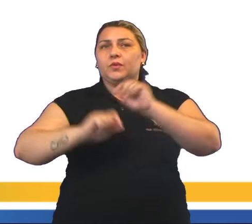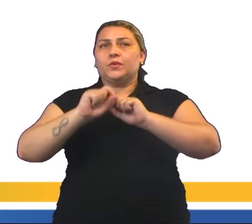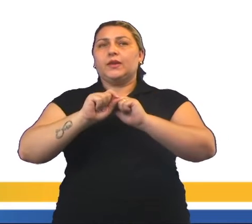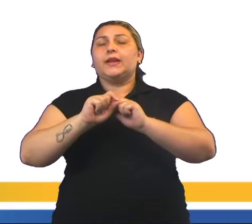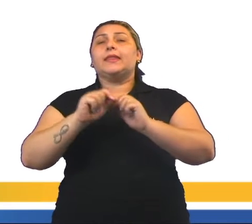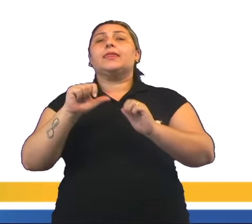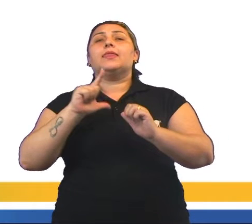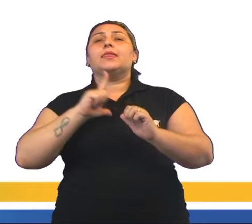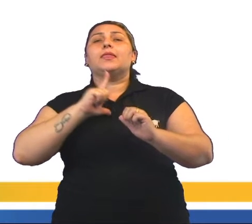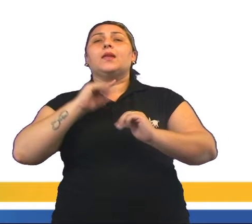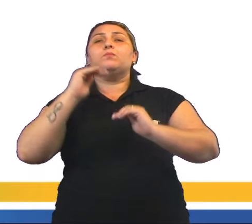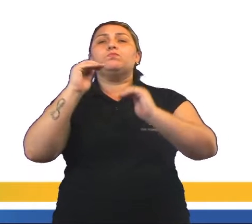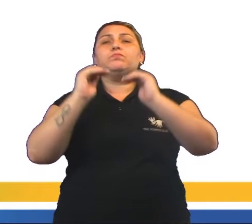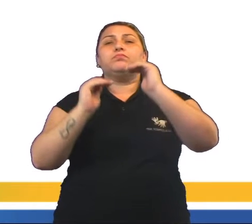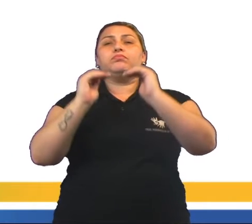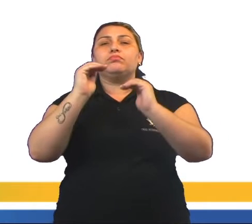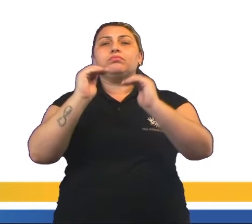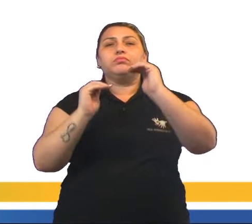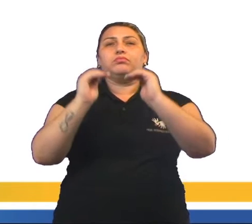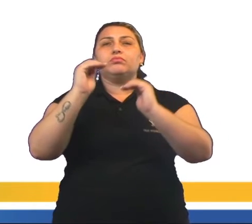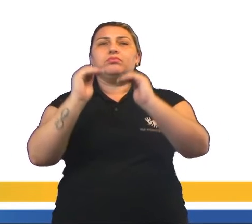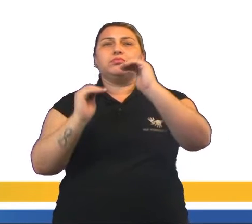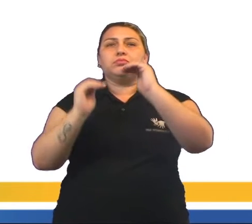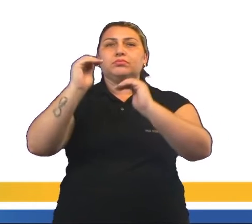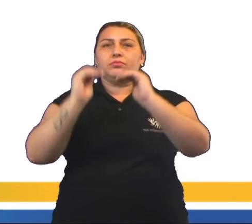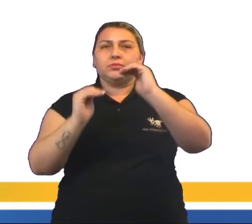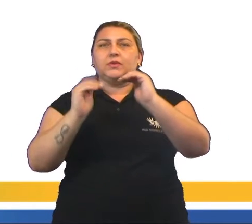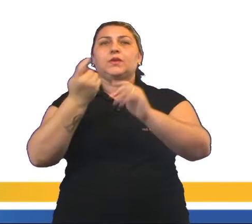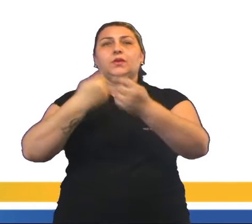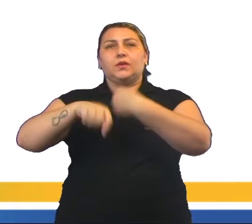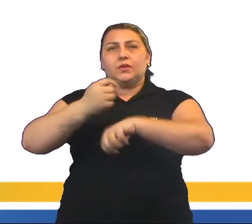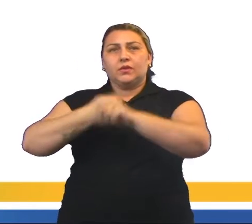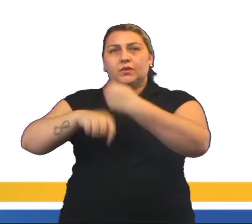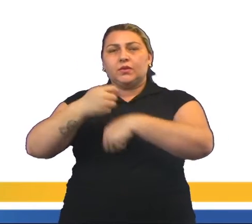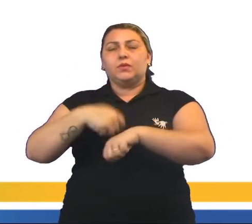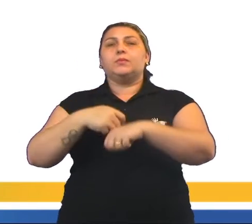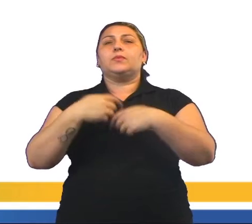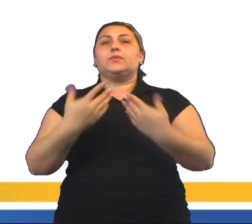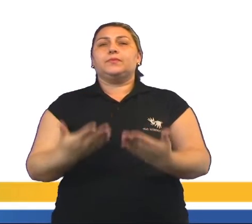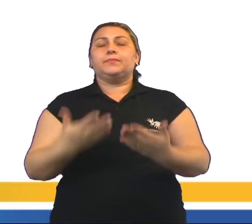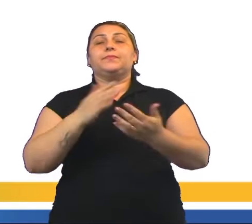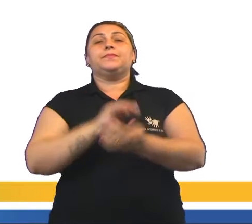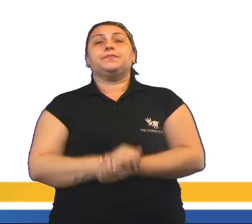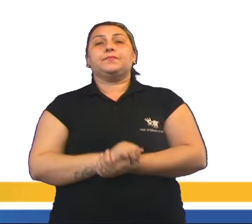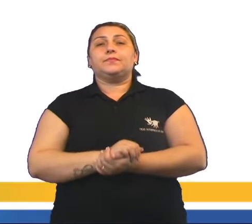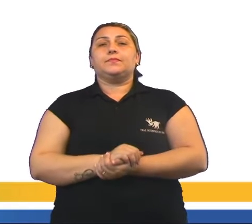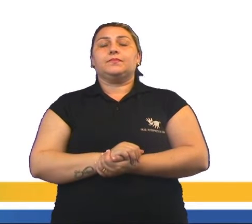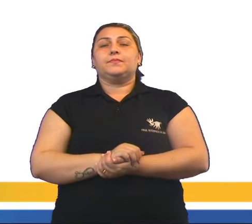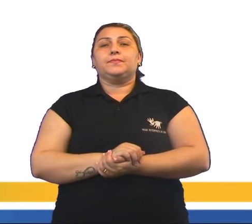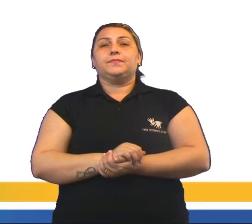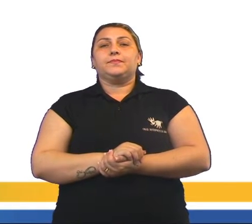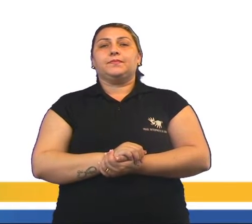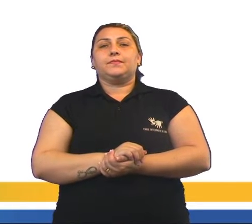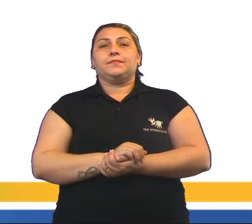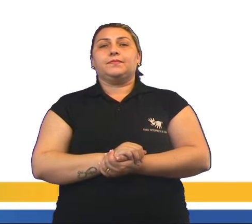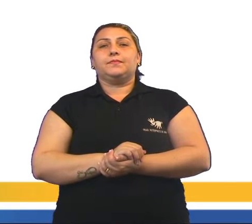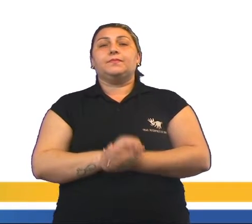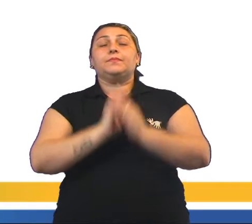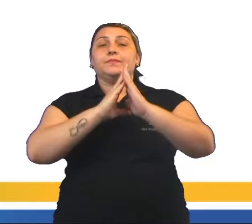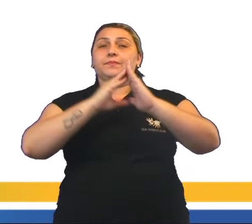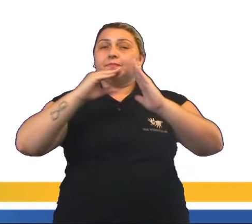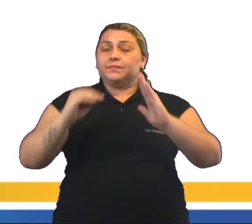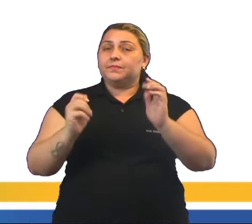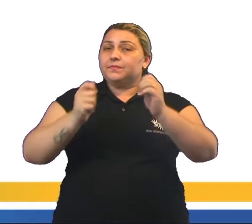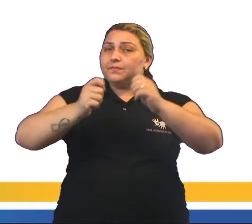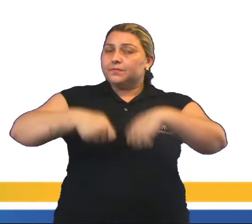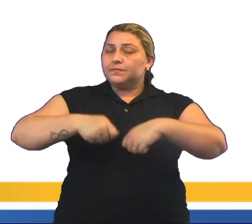elencar uma série de exemplos que daqui a pouco estarei mencionando alguns outros e que refletem